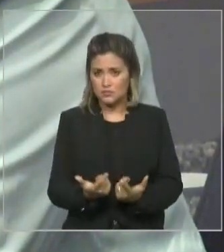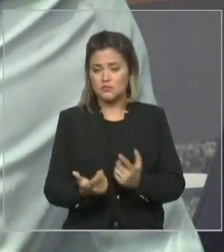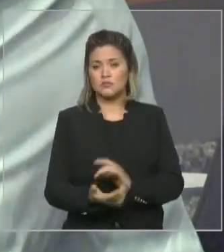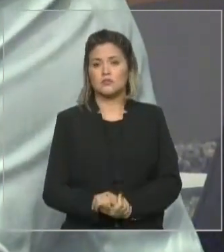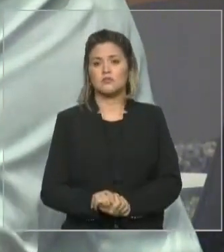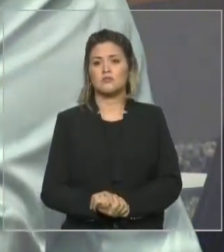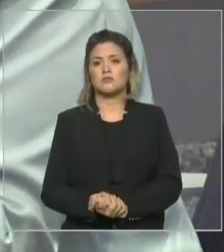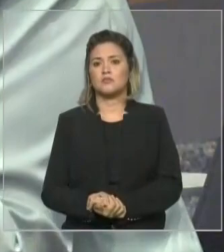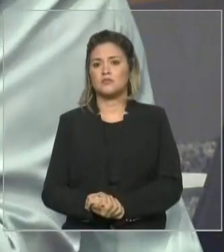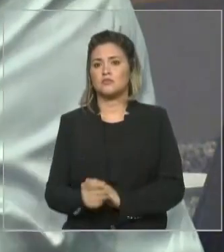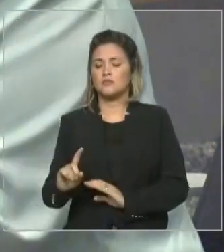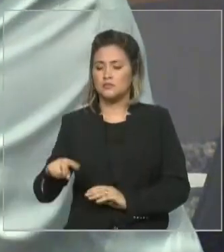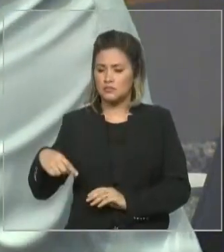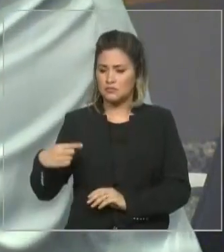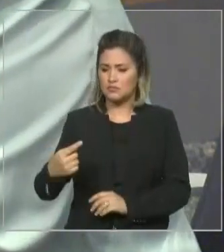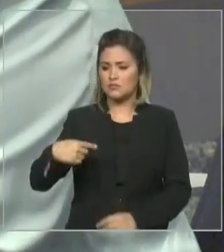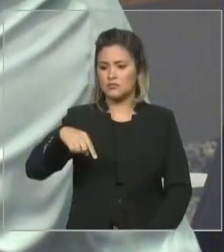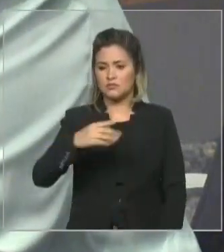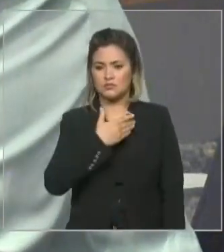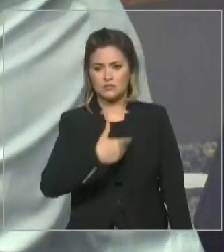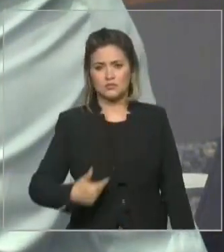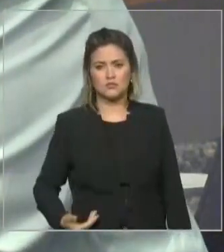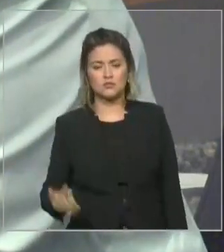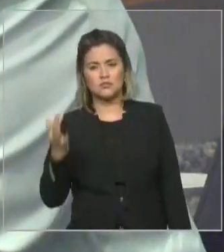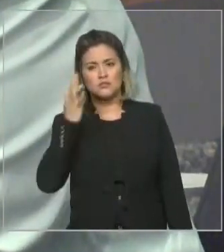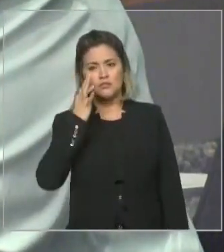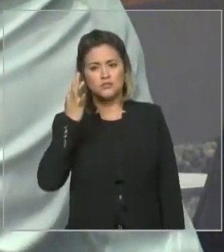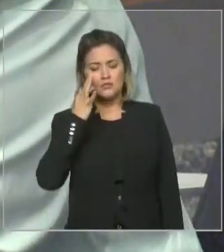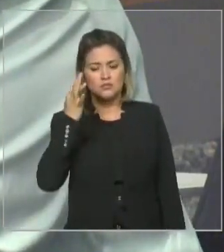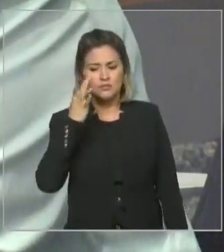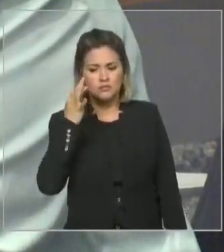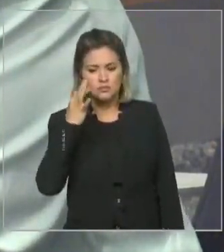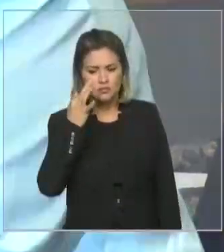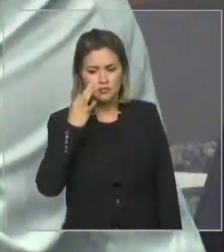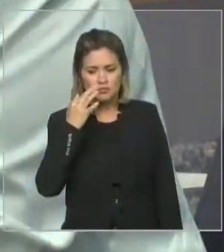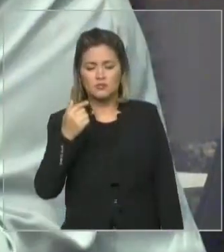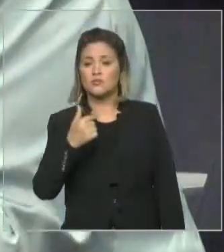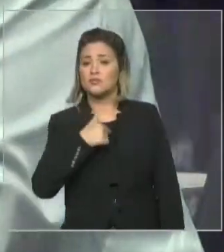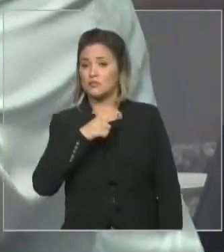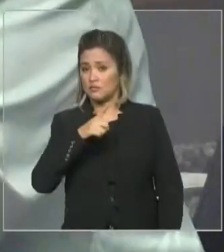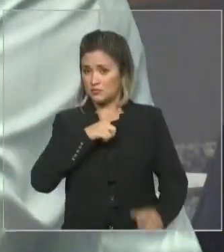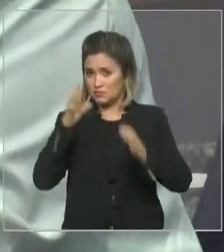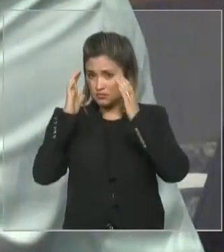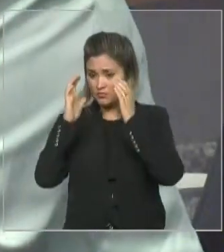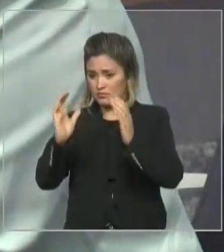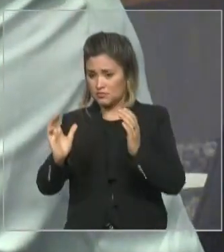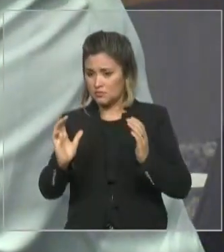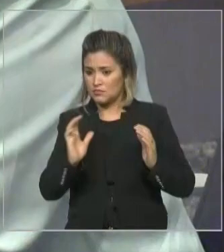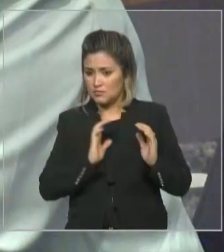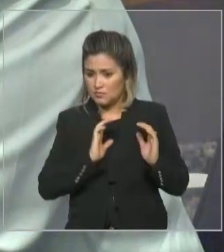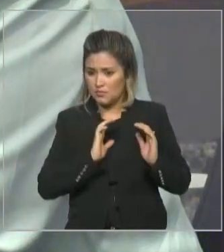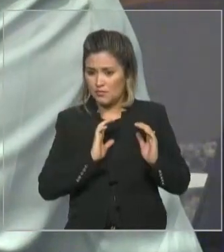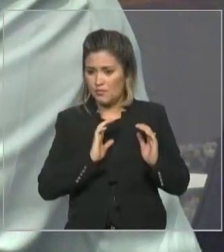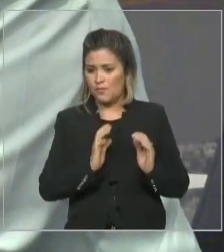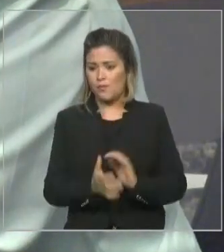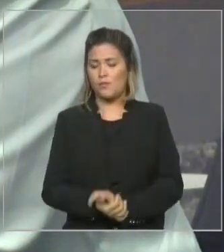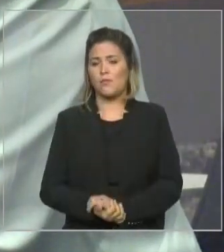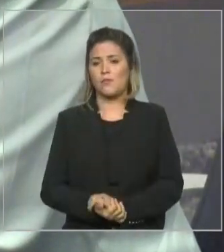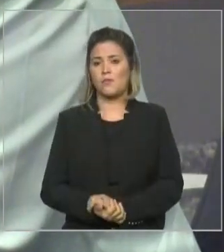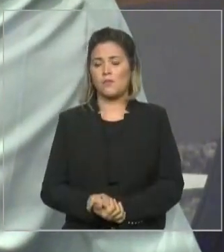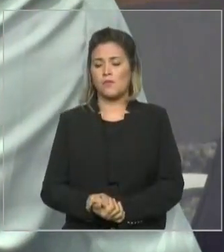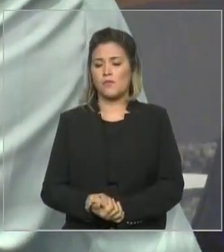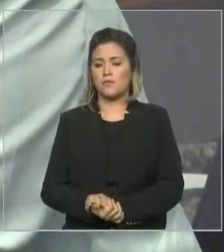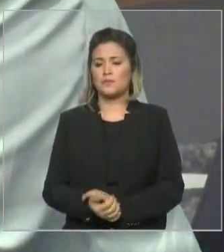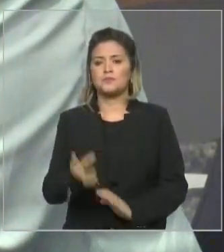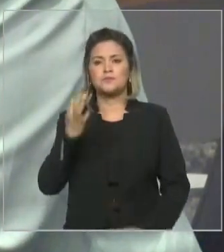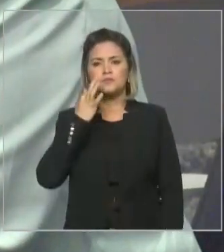Depois você foi para o governo, Flávio, e tive a honra, e quero lhe transmitir aqui, que o Flávio me disse o